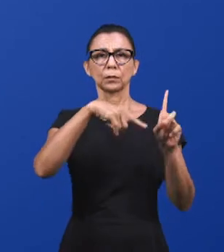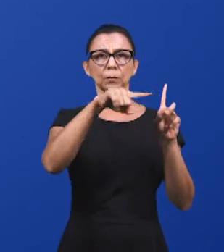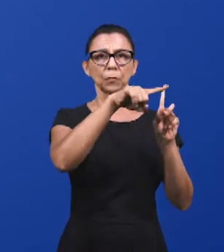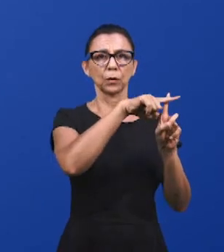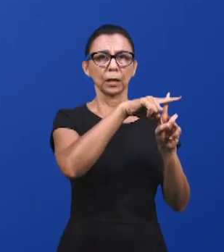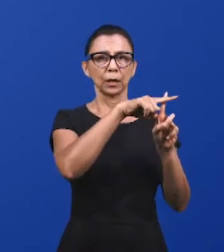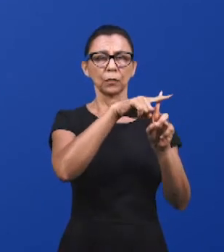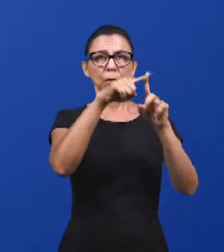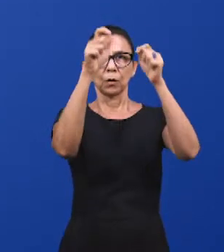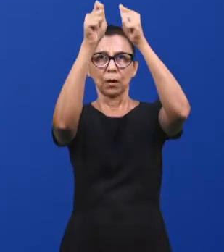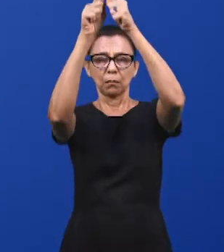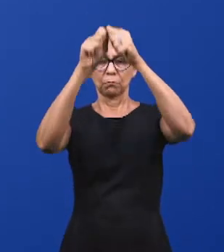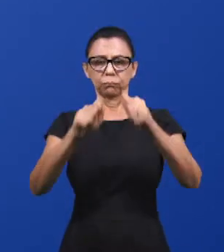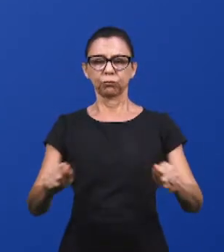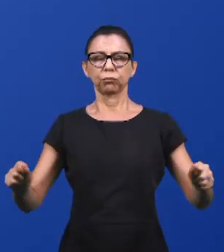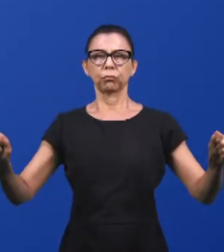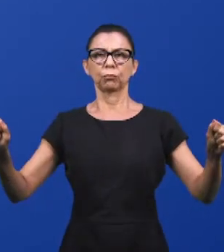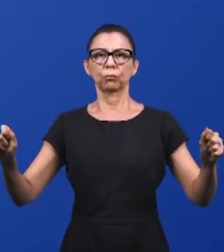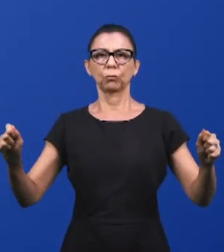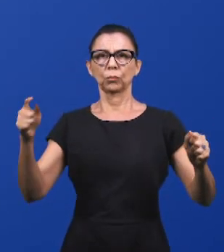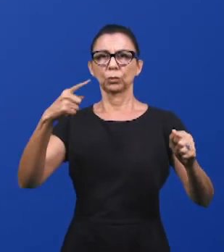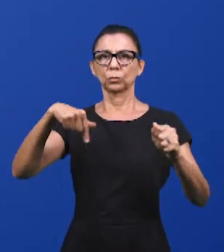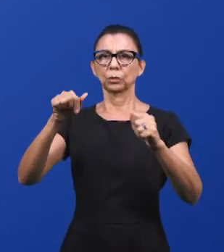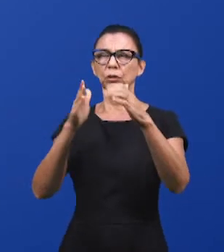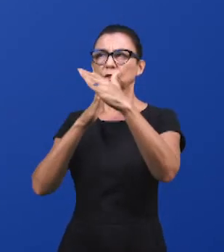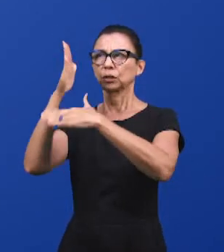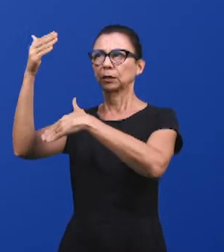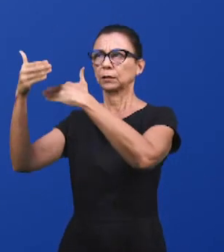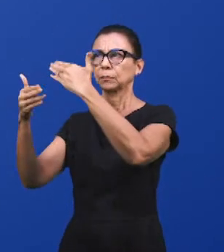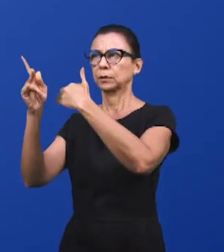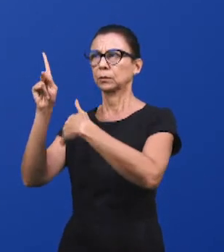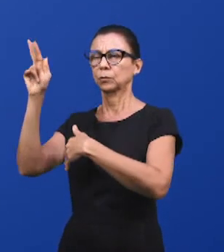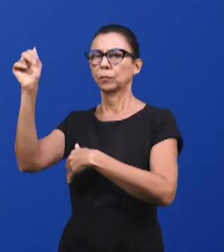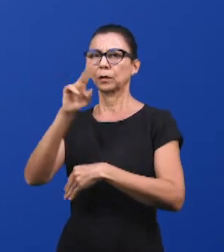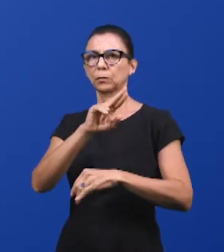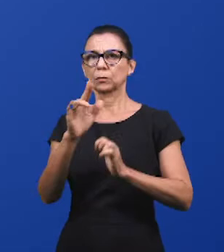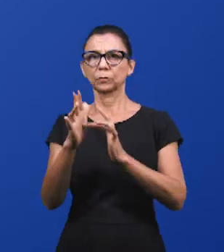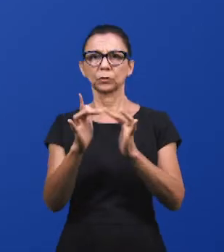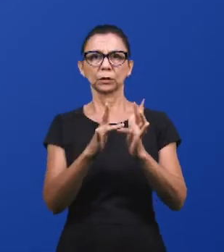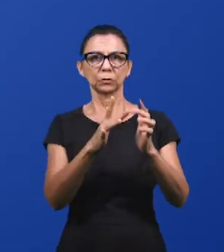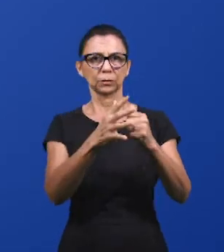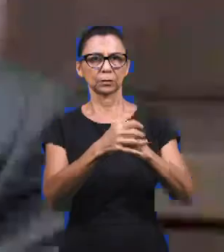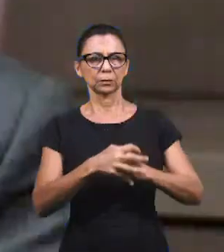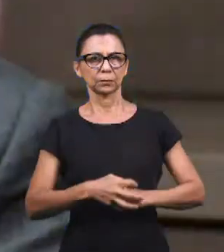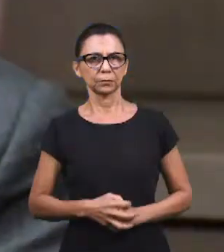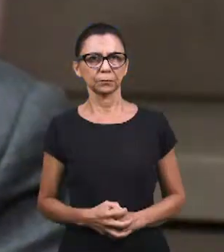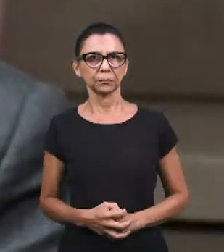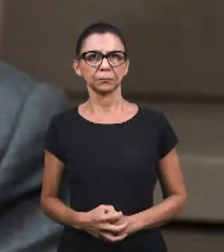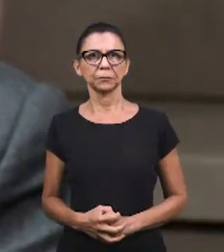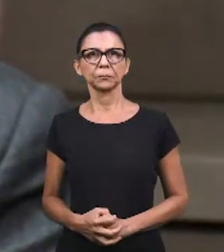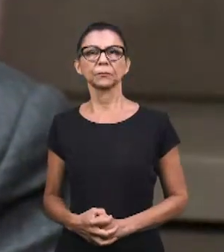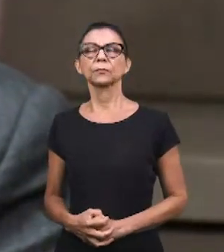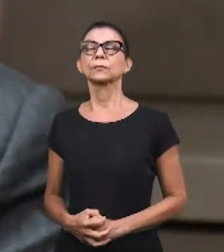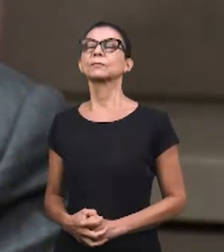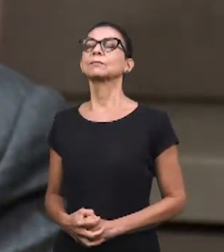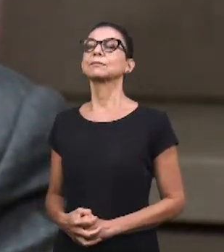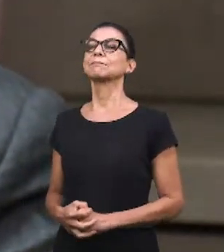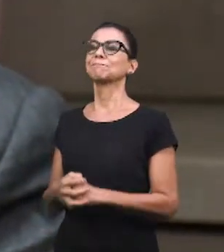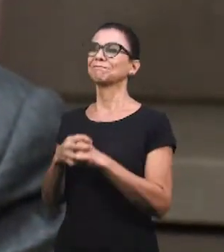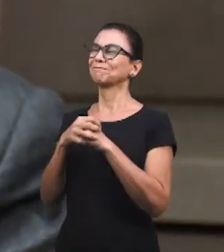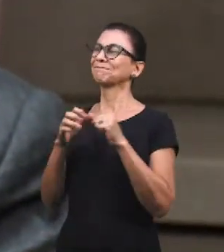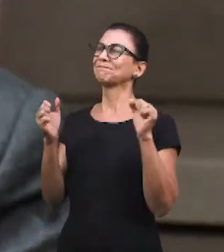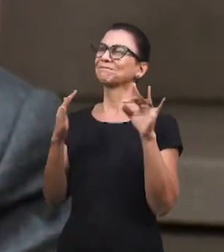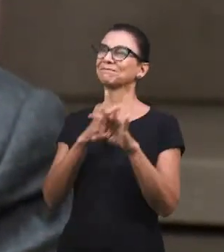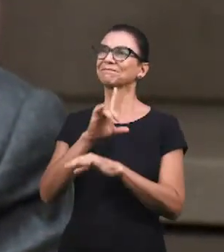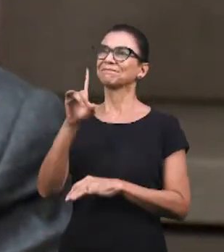acesso direto ao Pai, através do sangue do Senhor Jesus. A todos, a paz do Senhor. Amém, Jailson. Glória a